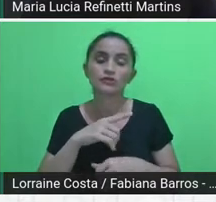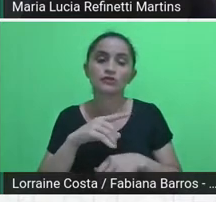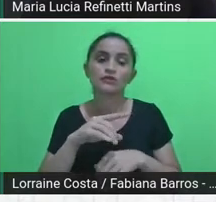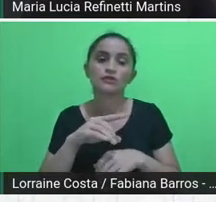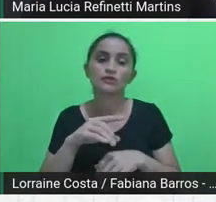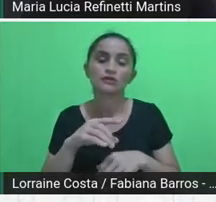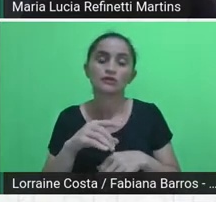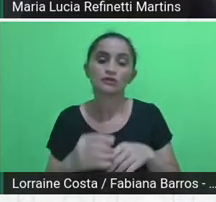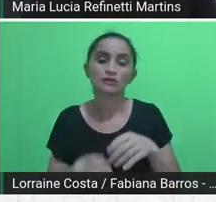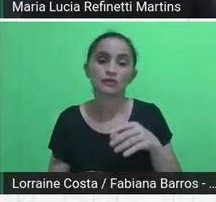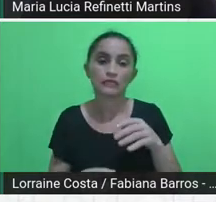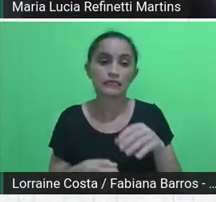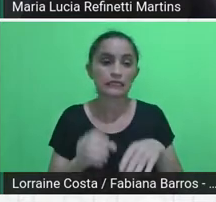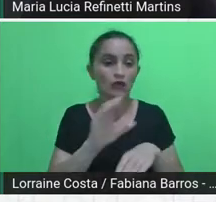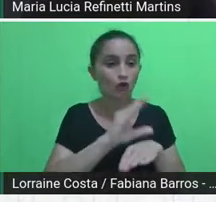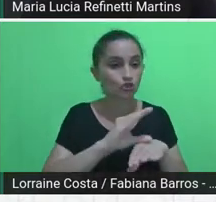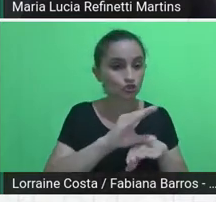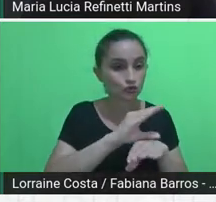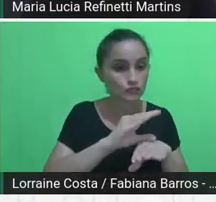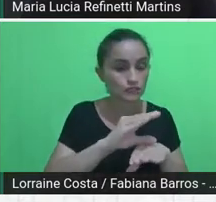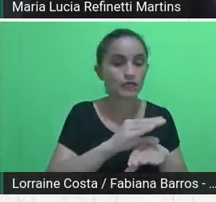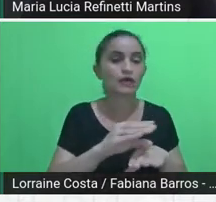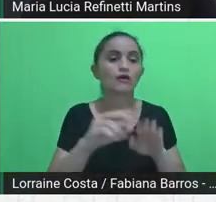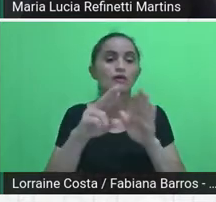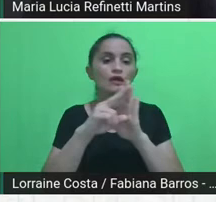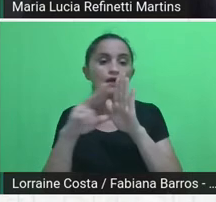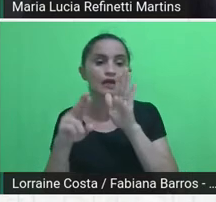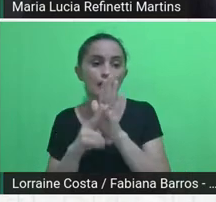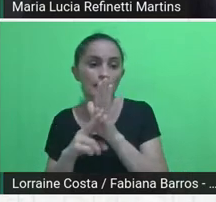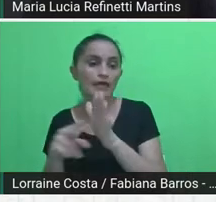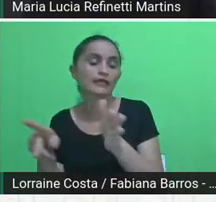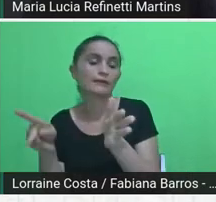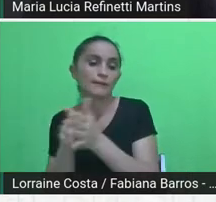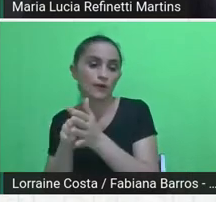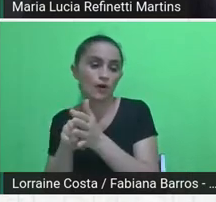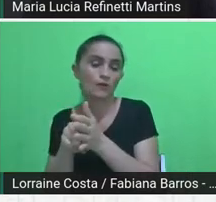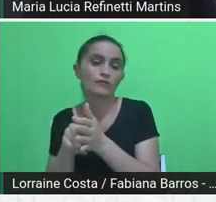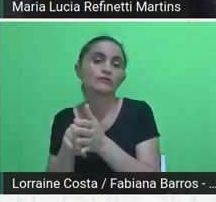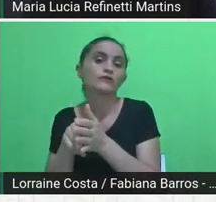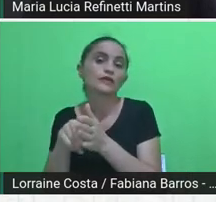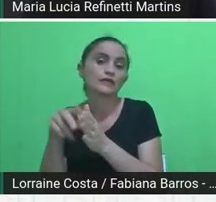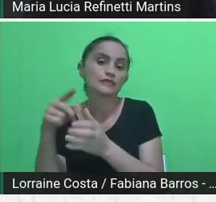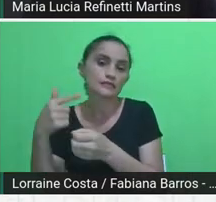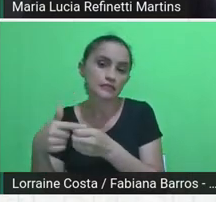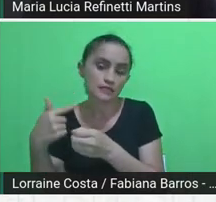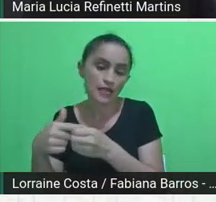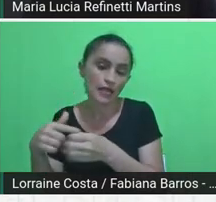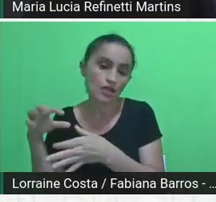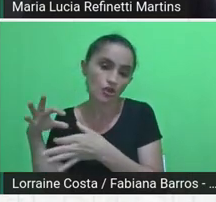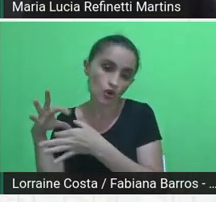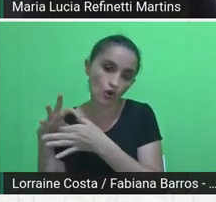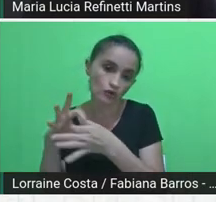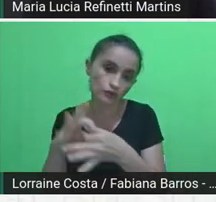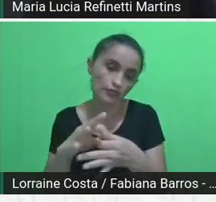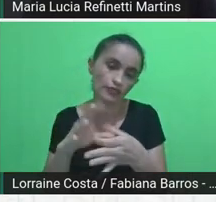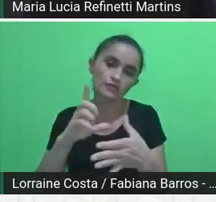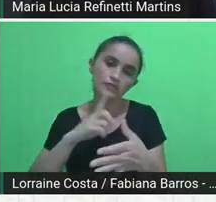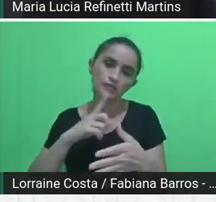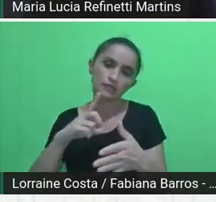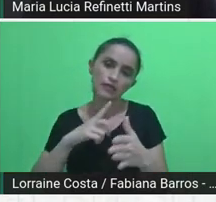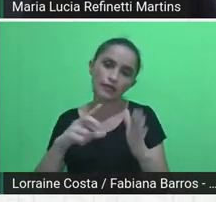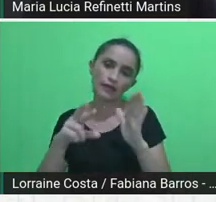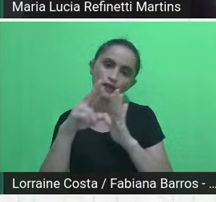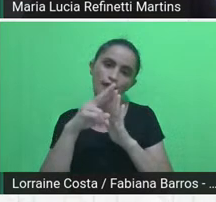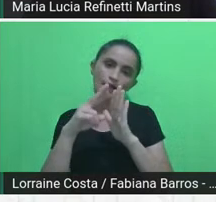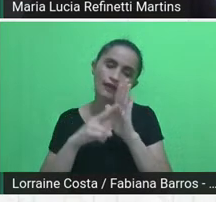Estatuto da Cidade, num contexto em que a regulação do